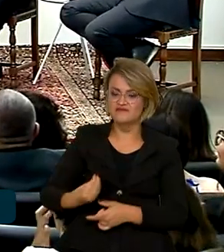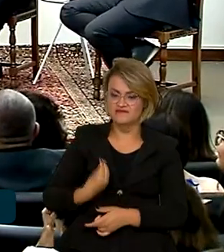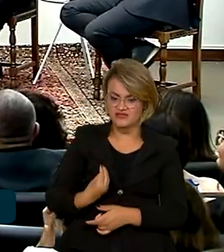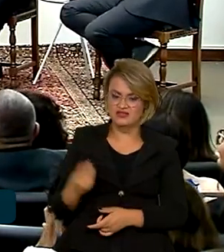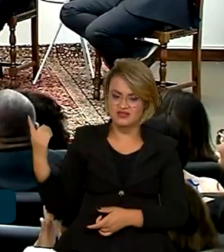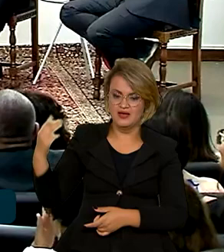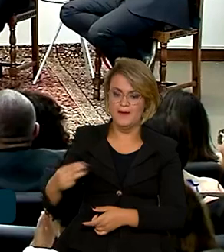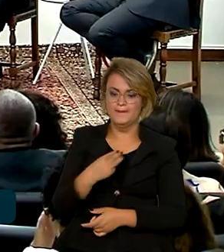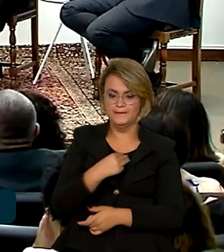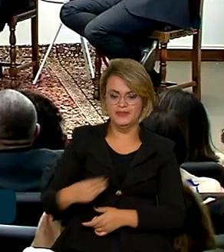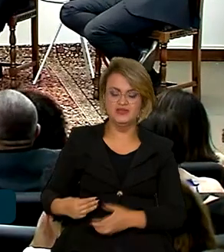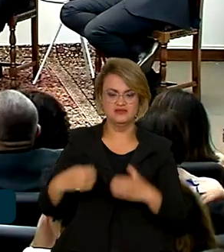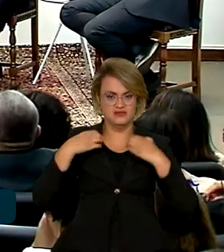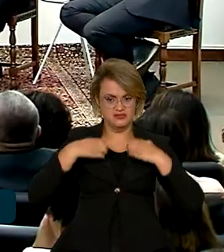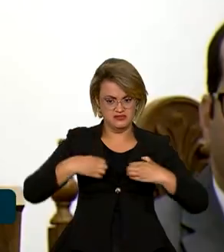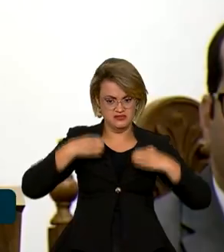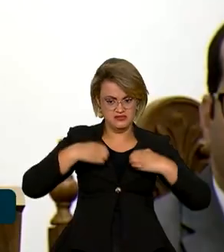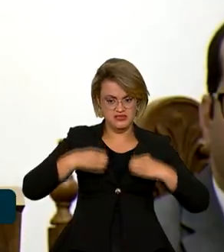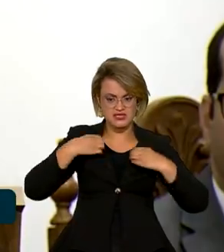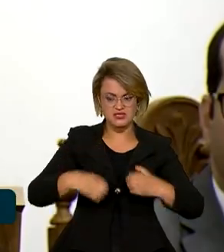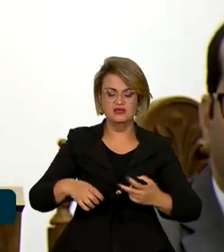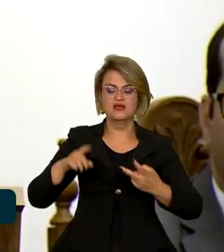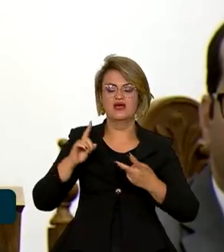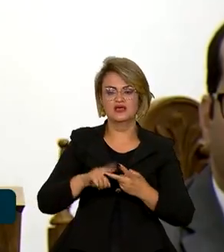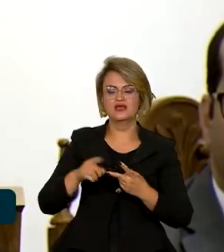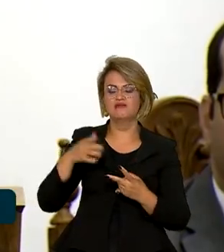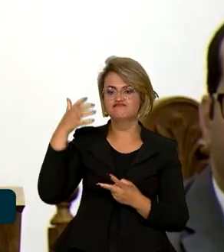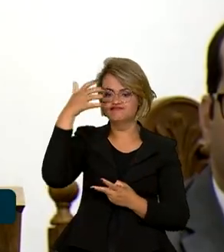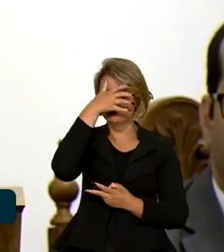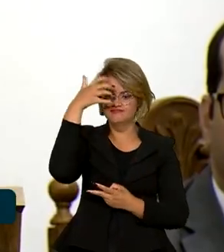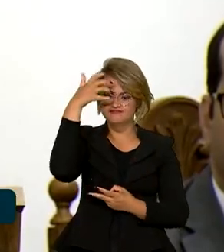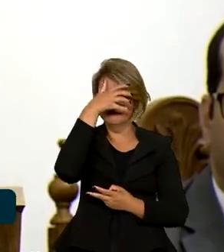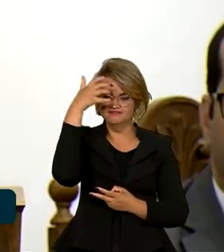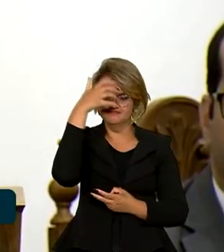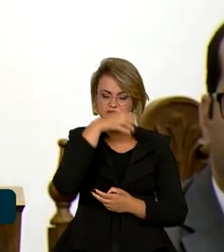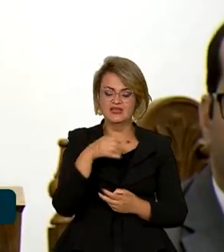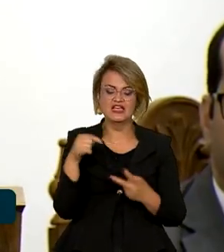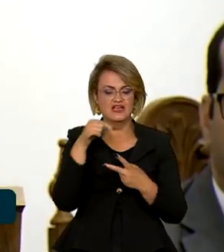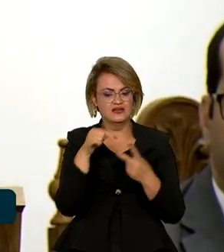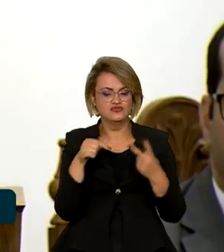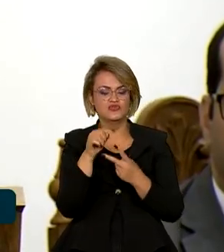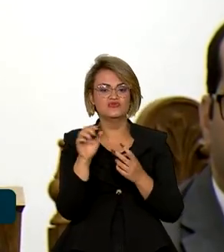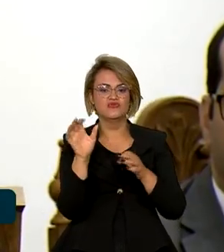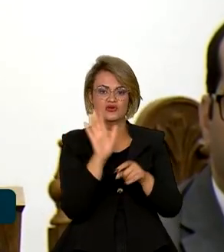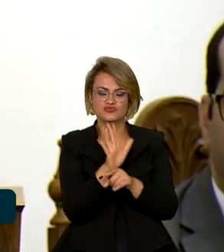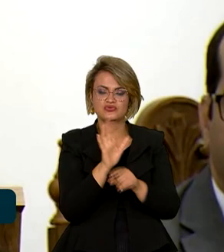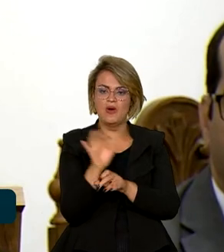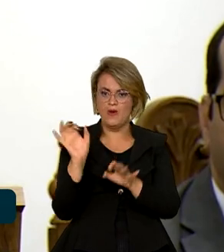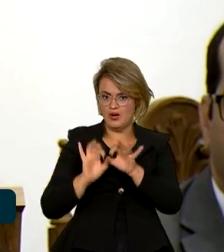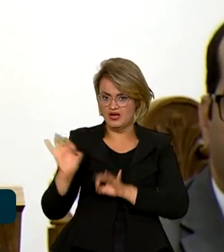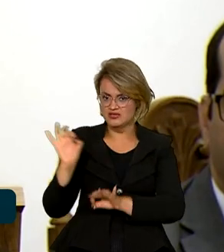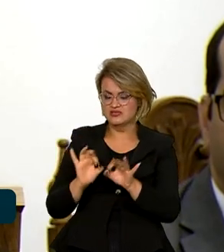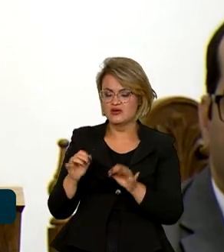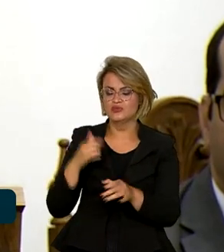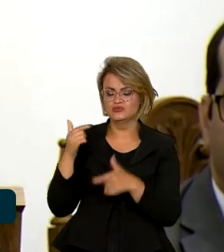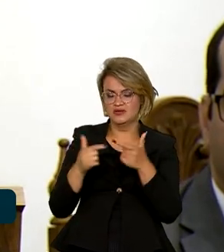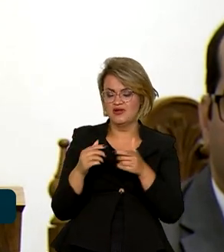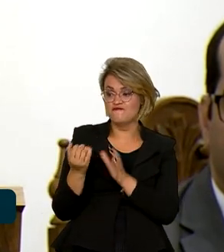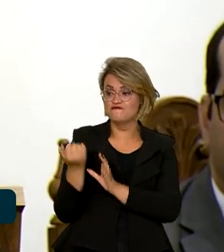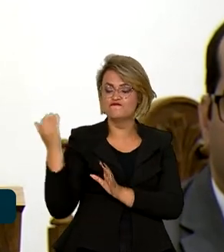com a presença da ministra das Mulheres e do ministro do Trabalho e Emprego, que vão coordenar as atividades da iniciativa